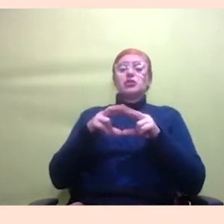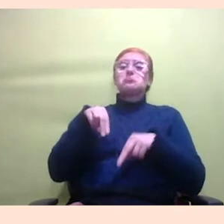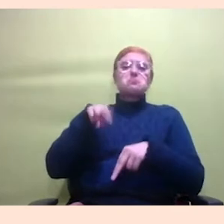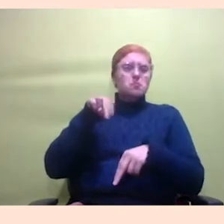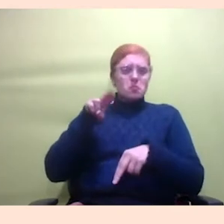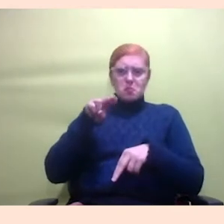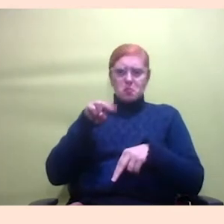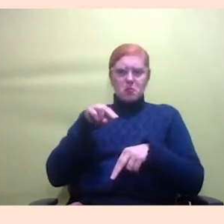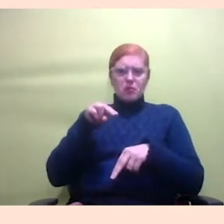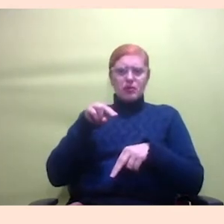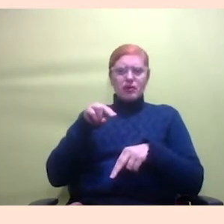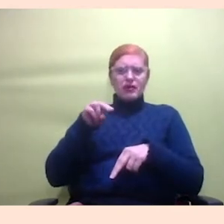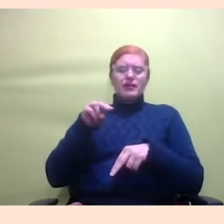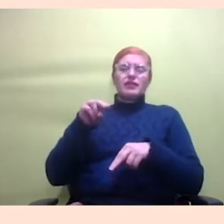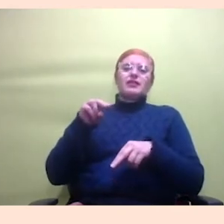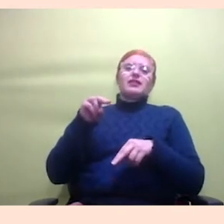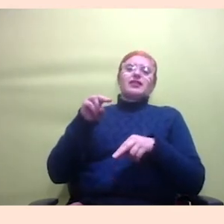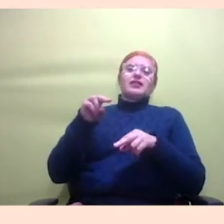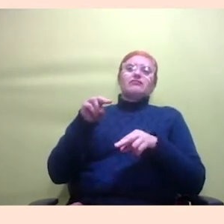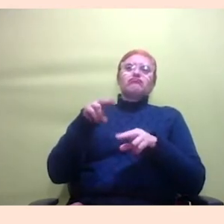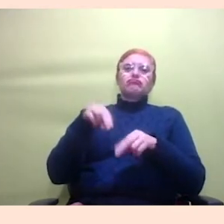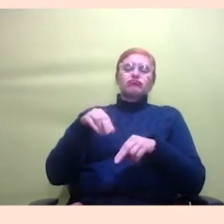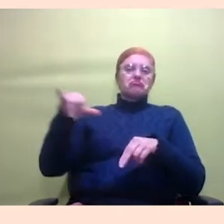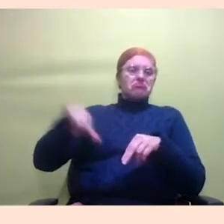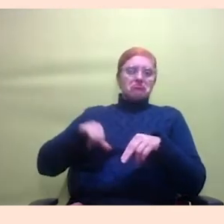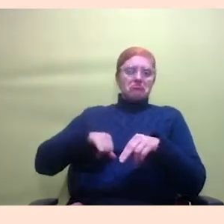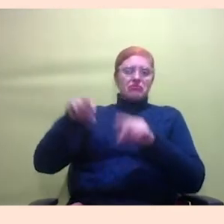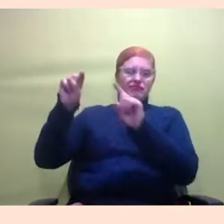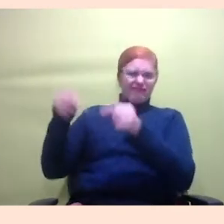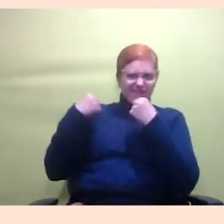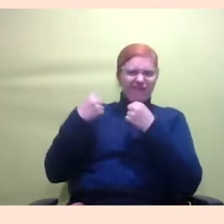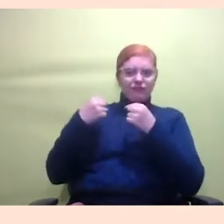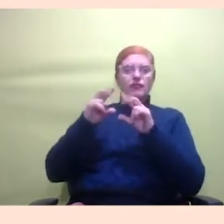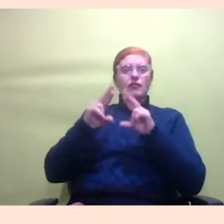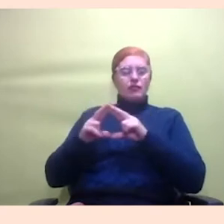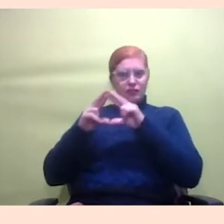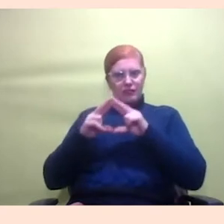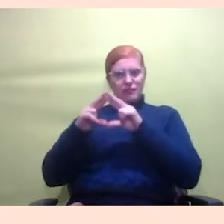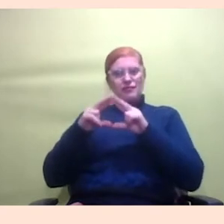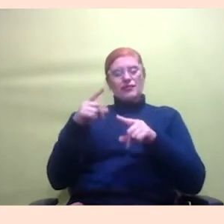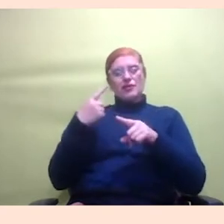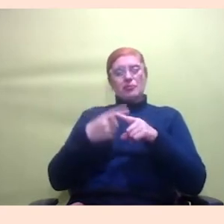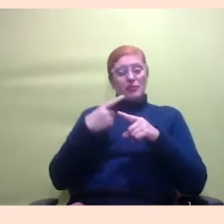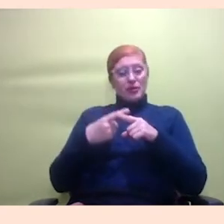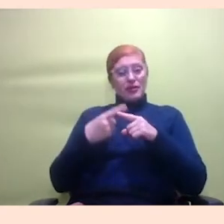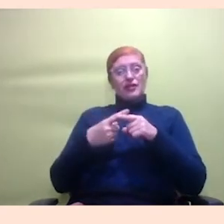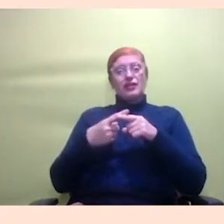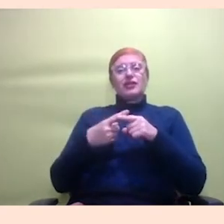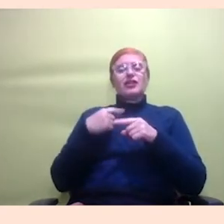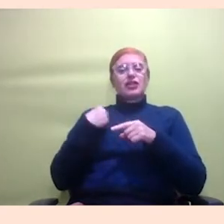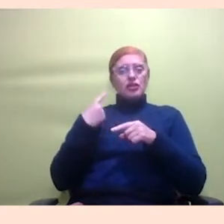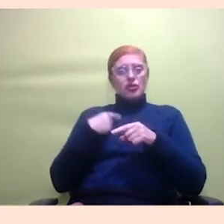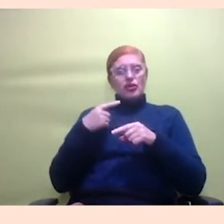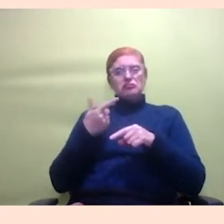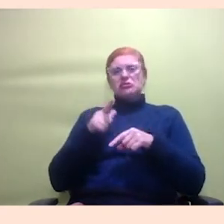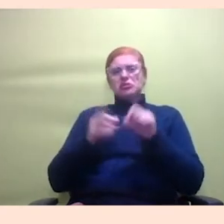drive porque isso é realmente uma sorte muito grande porque a gente tem zero cuidados com a segurança dele é um drive aberto que as